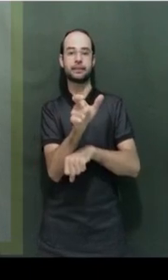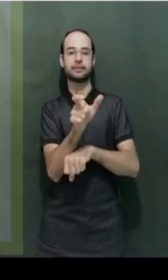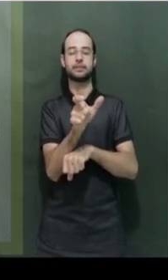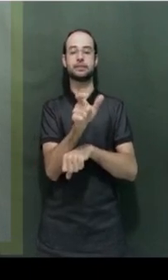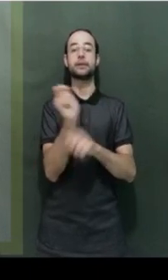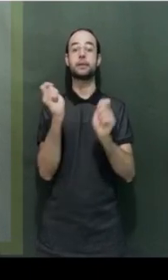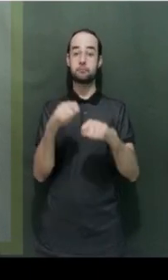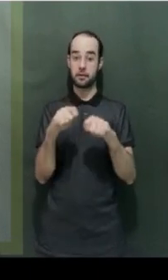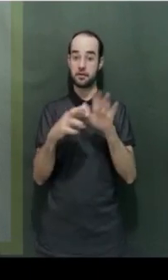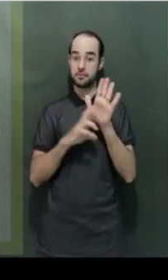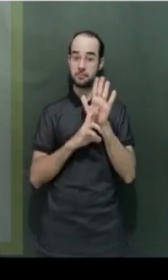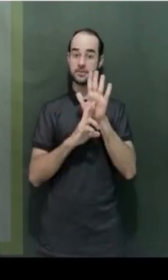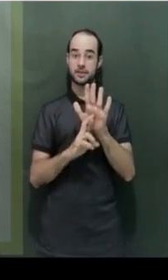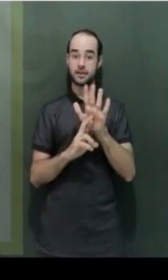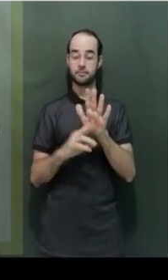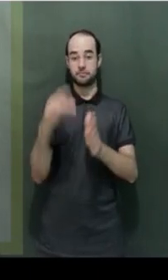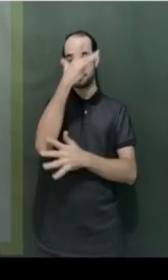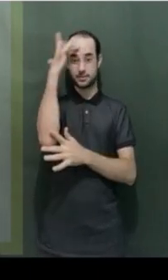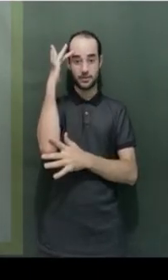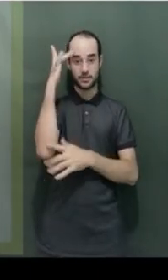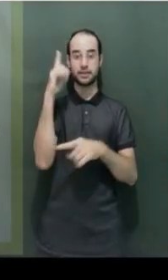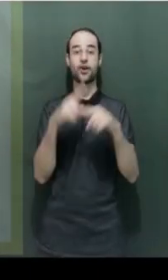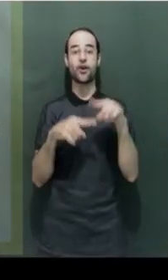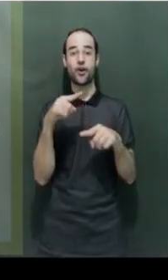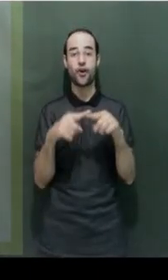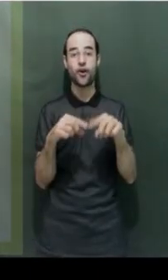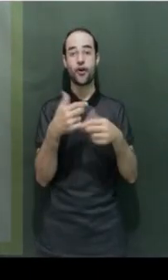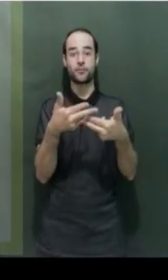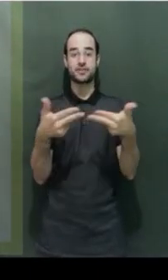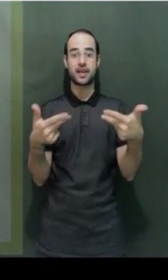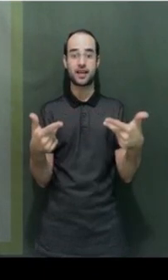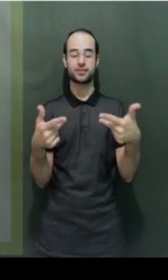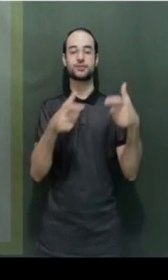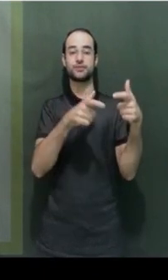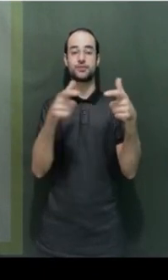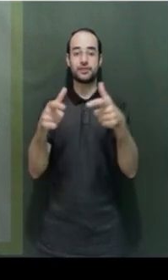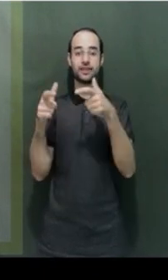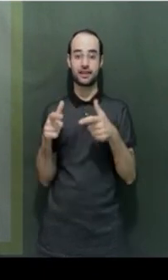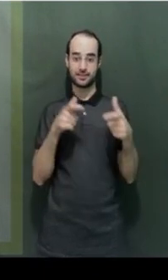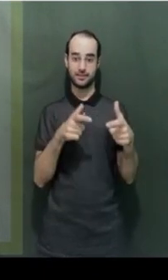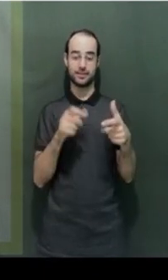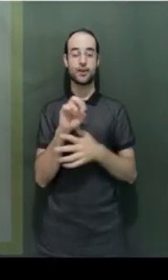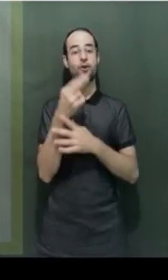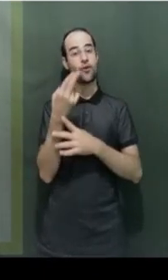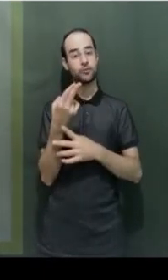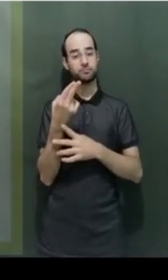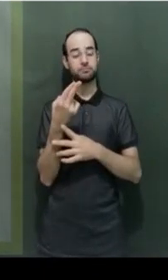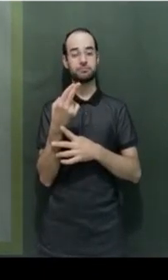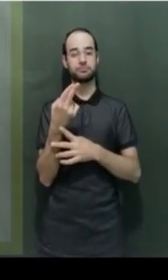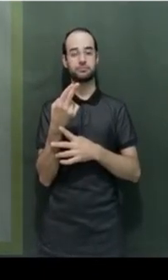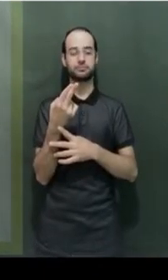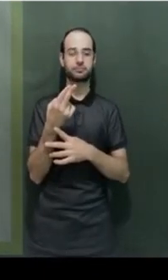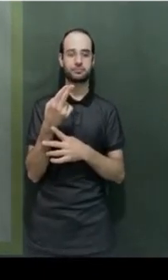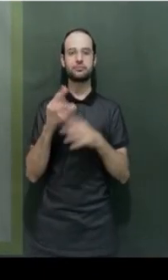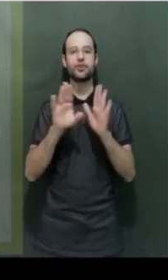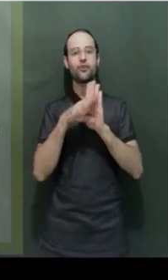podem representar pessoas, objetos, lugares, atividades ou conceitos. E